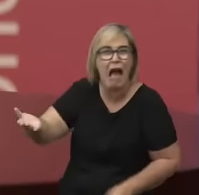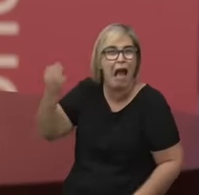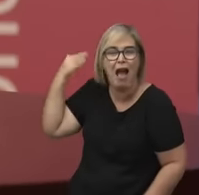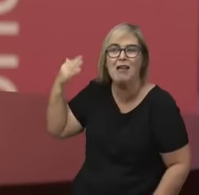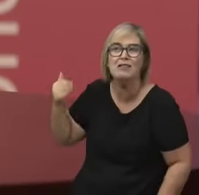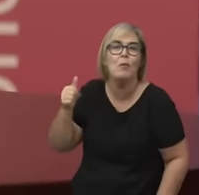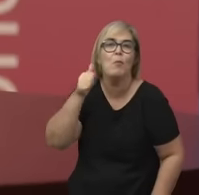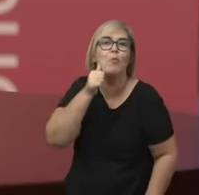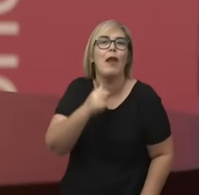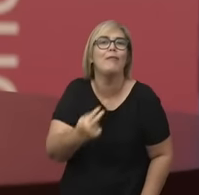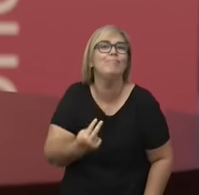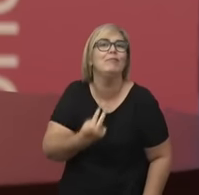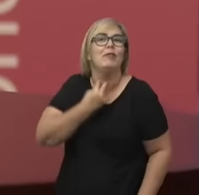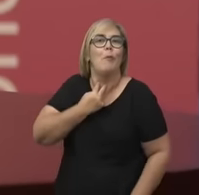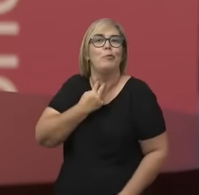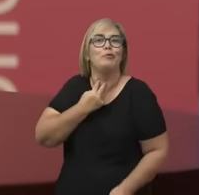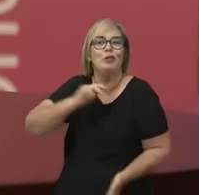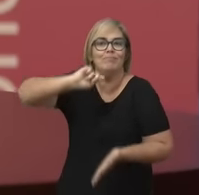próprios nomes.